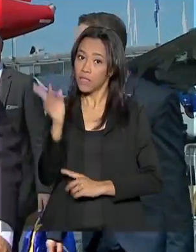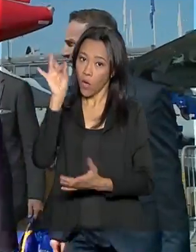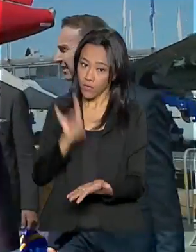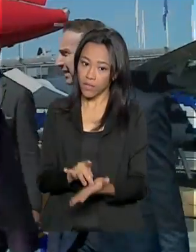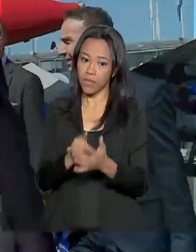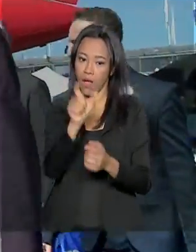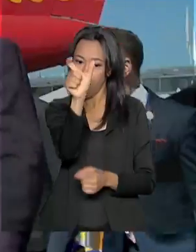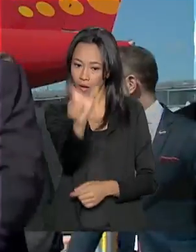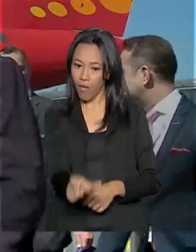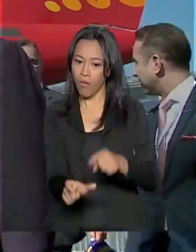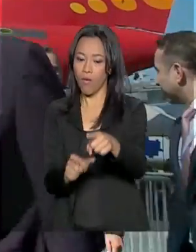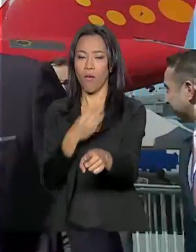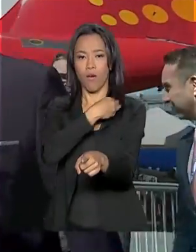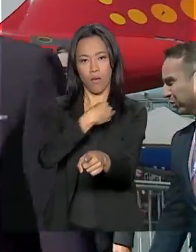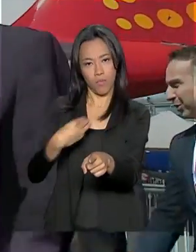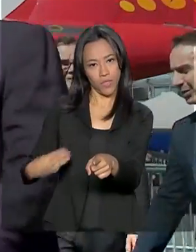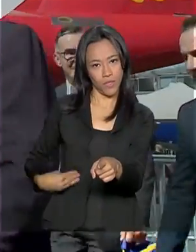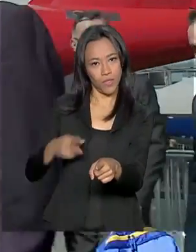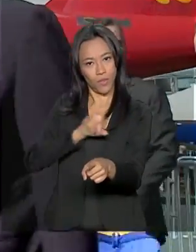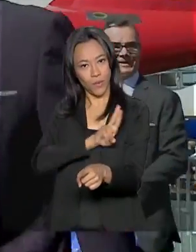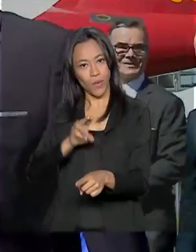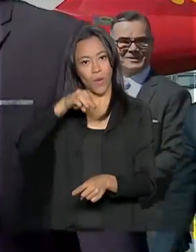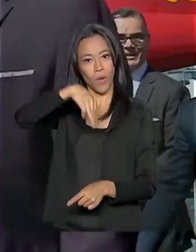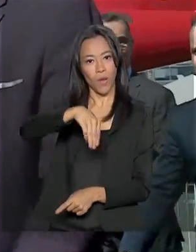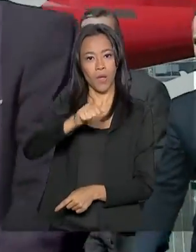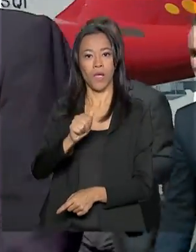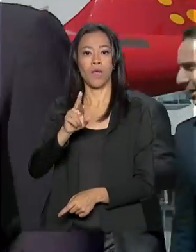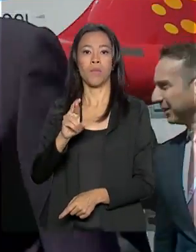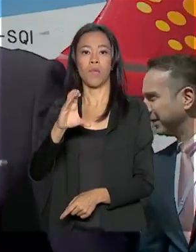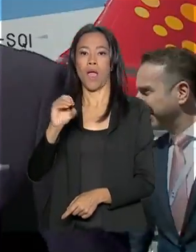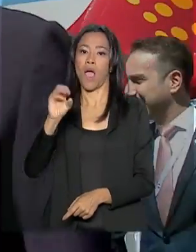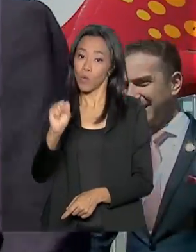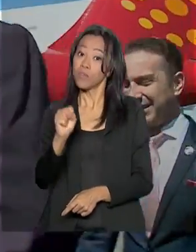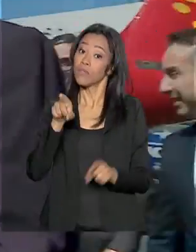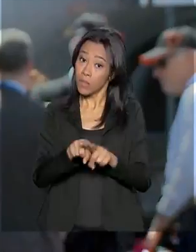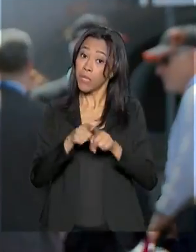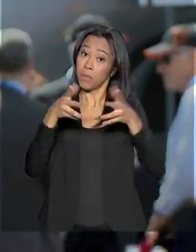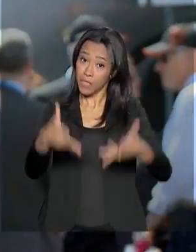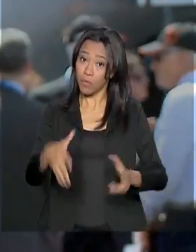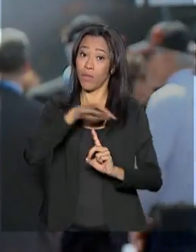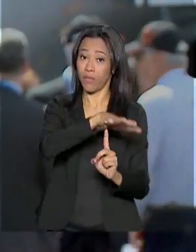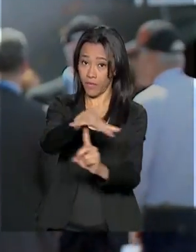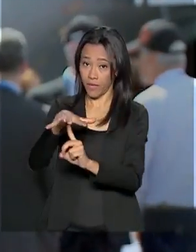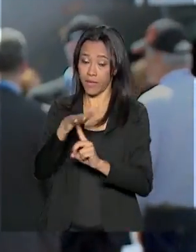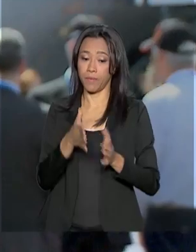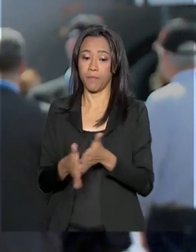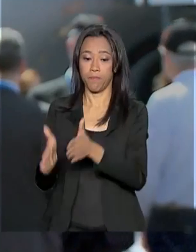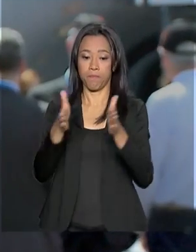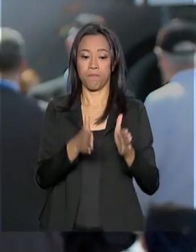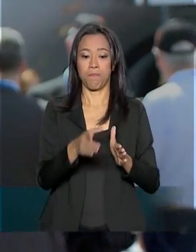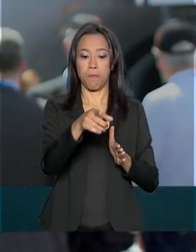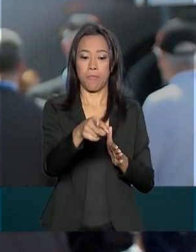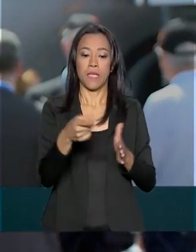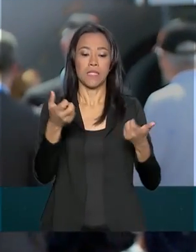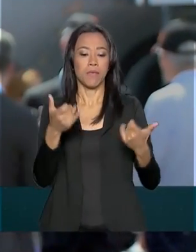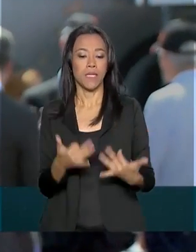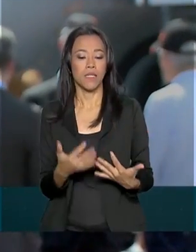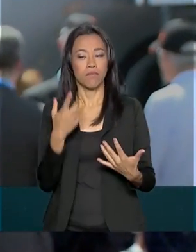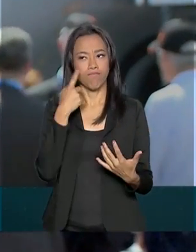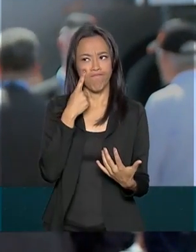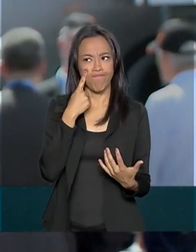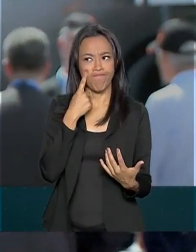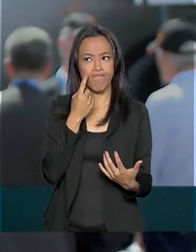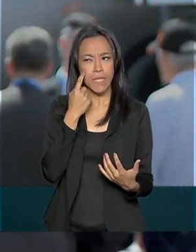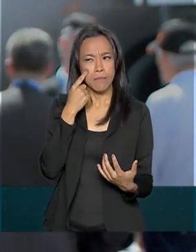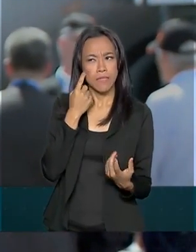Paris, o ministro Marcos Pontes também participou da feira. O lado dos gestores pensando em possíveis